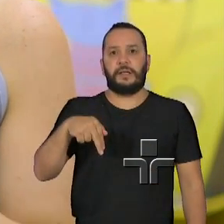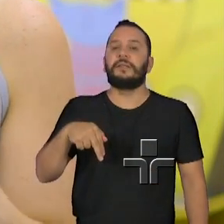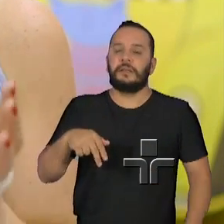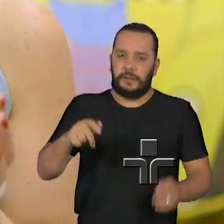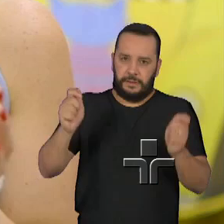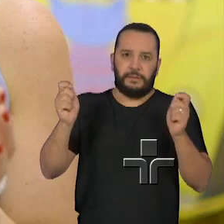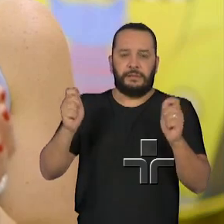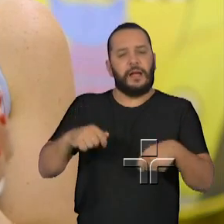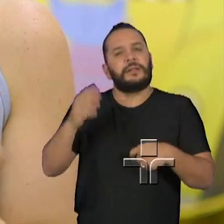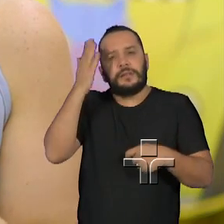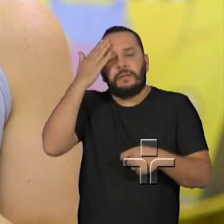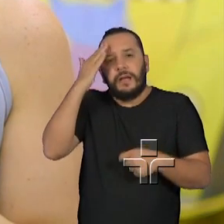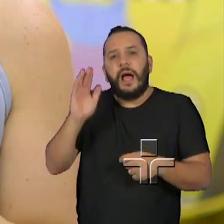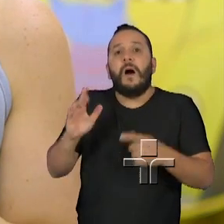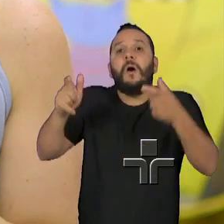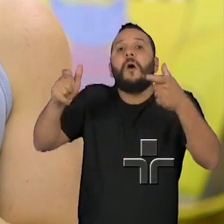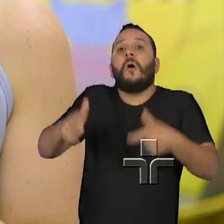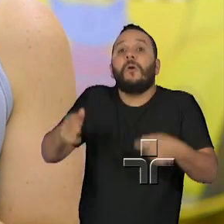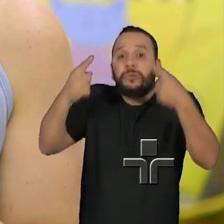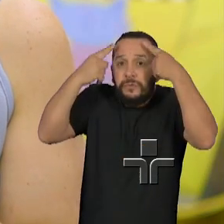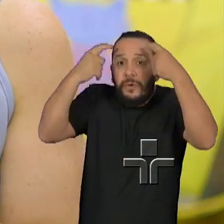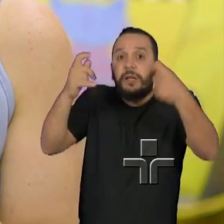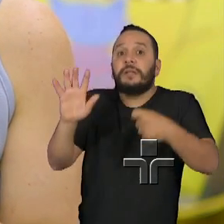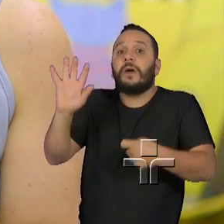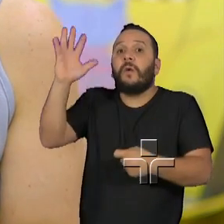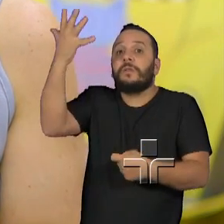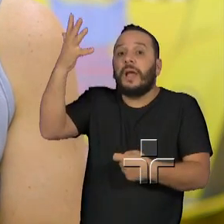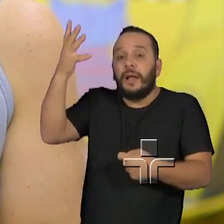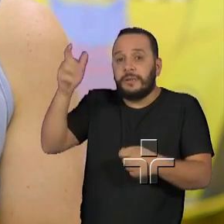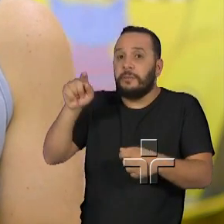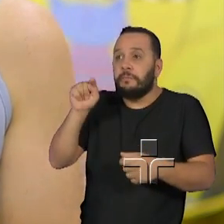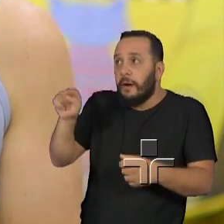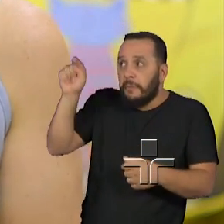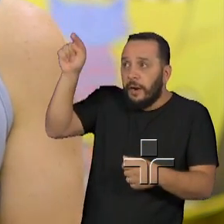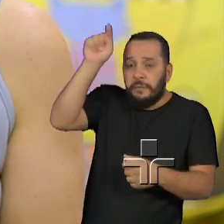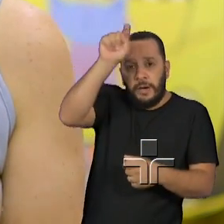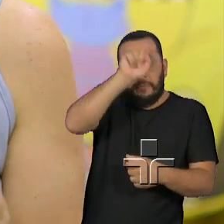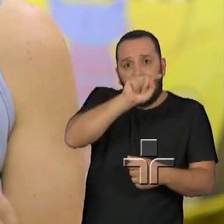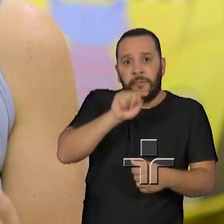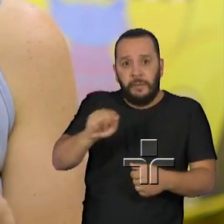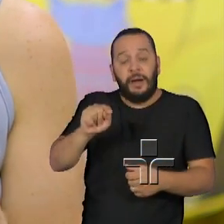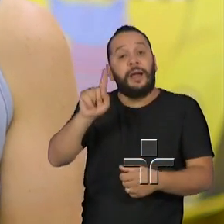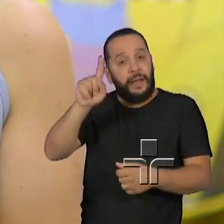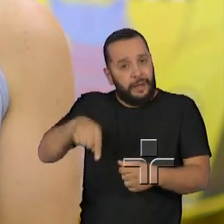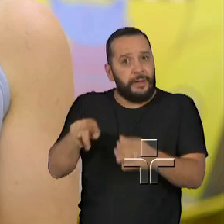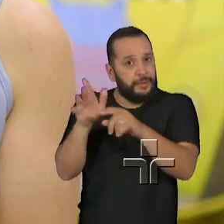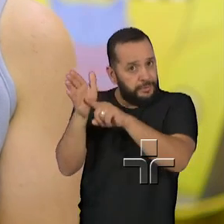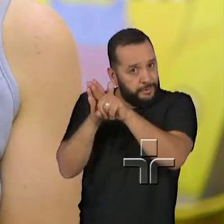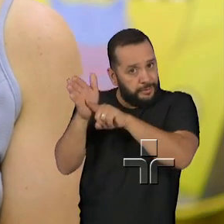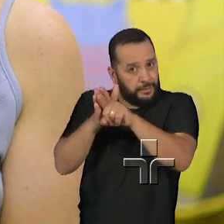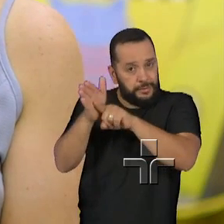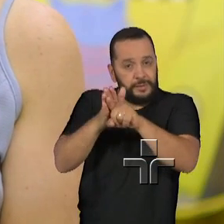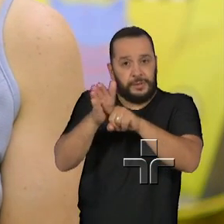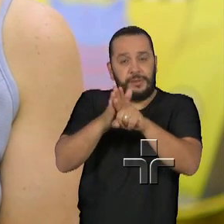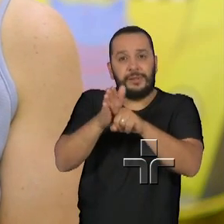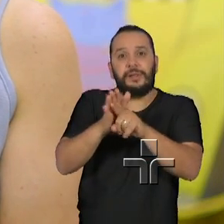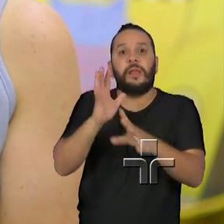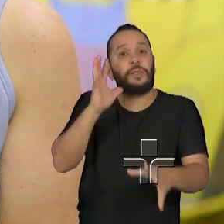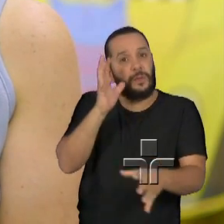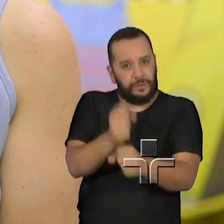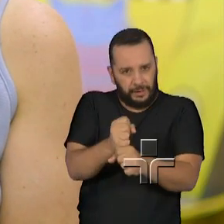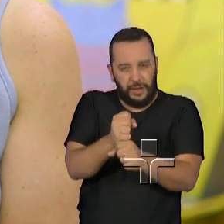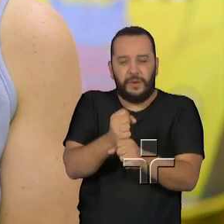um panorama. Ele serve basicamente para fins estatísticos e a partir desses